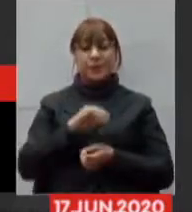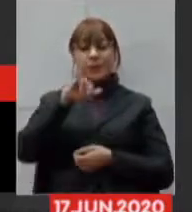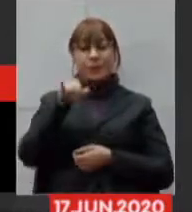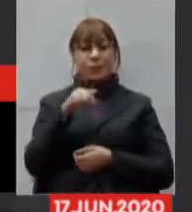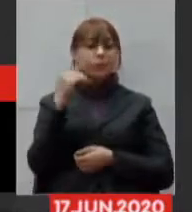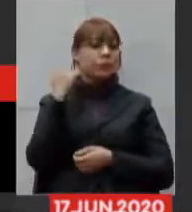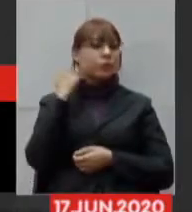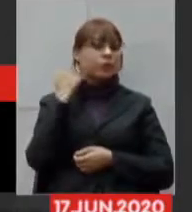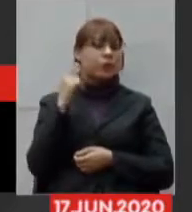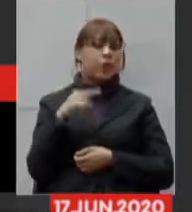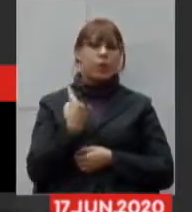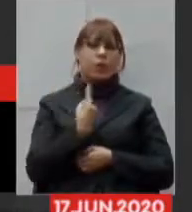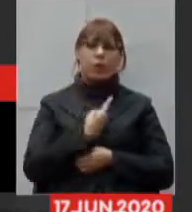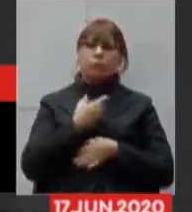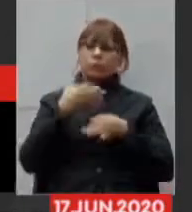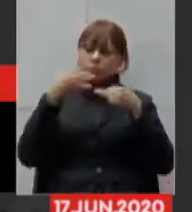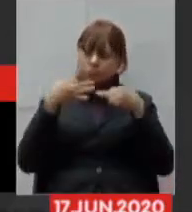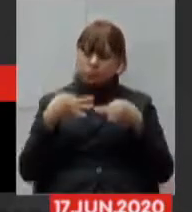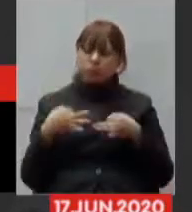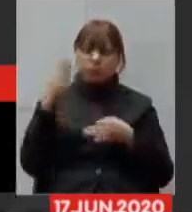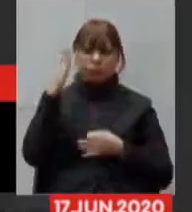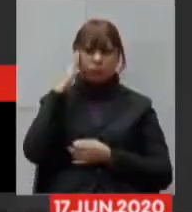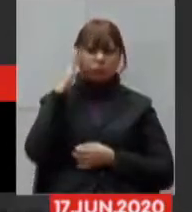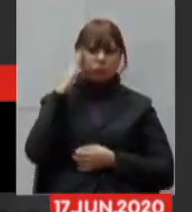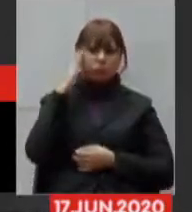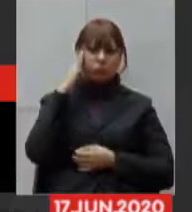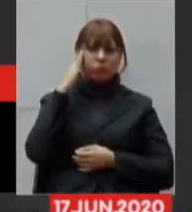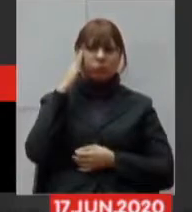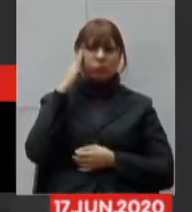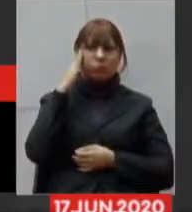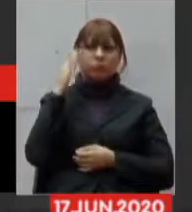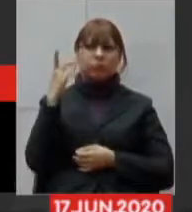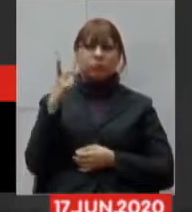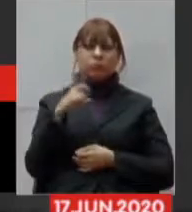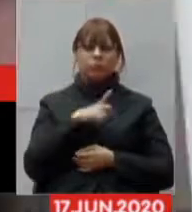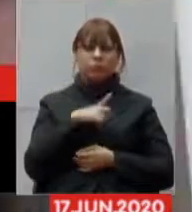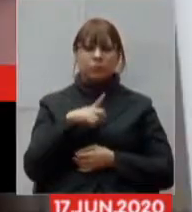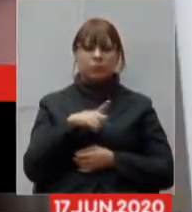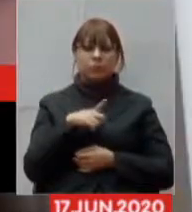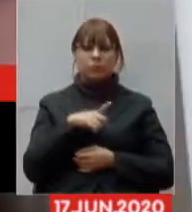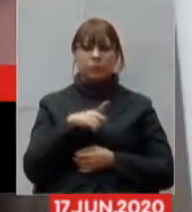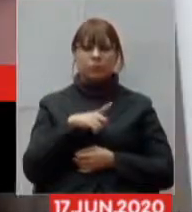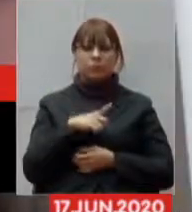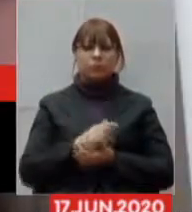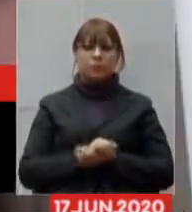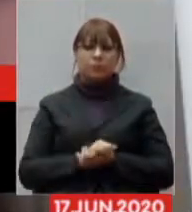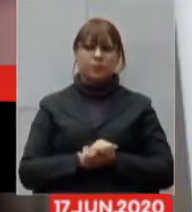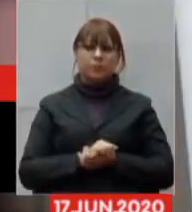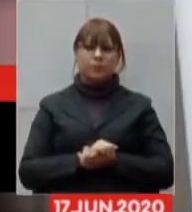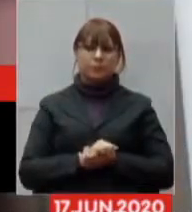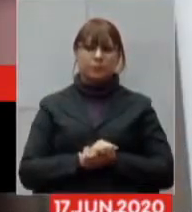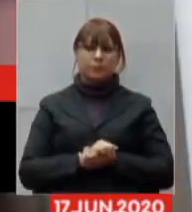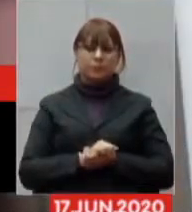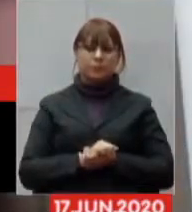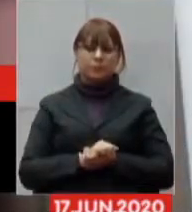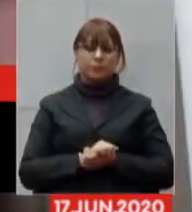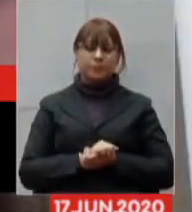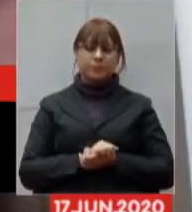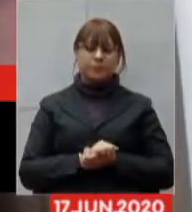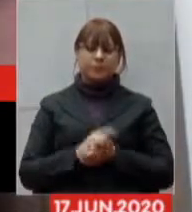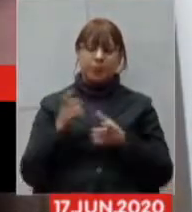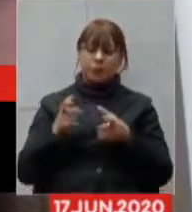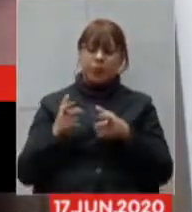a certeza de que ainda temos um parque grande de que nos